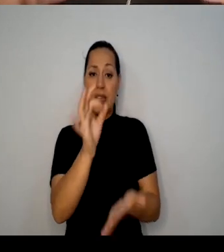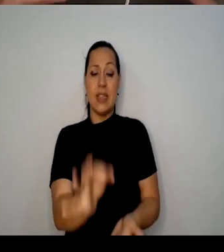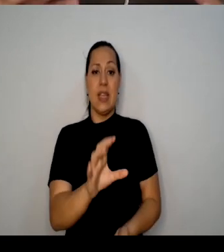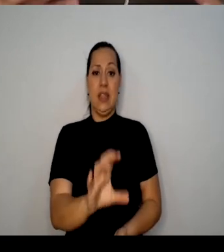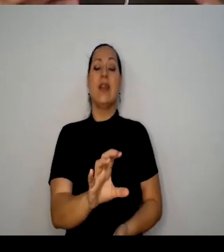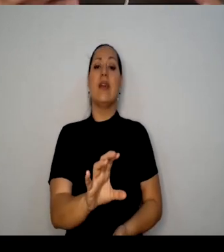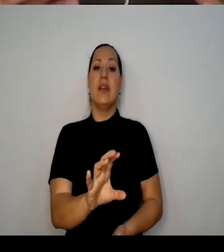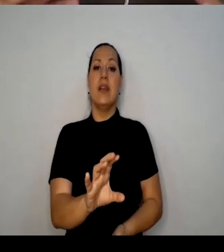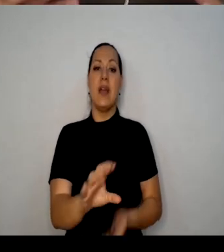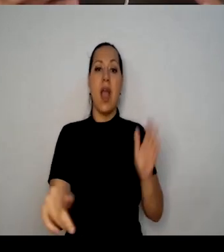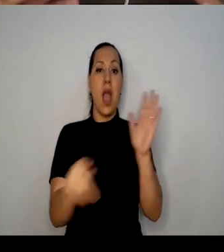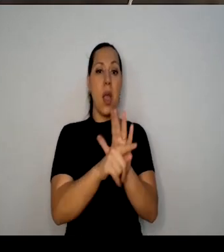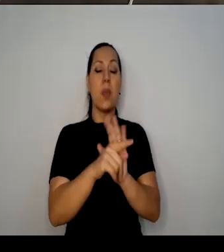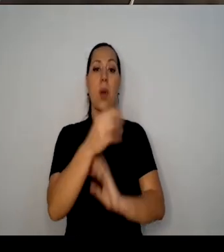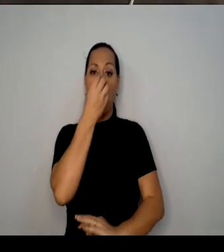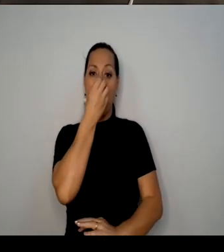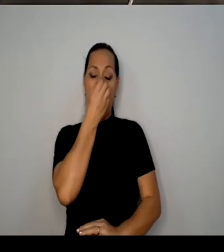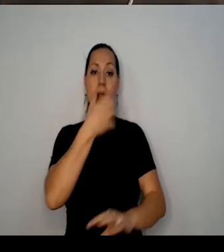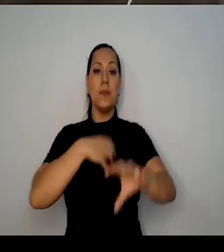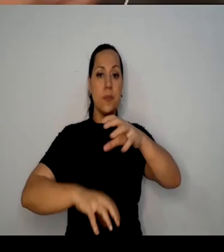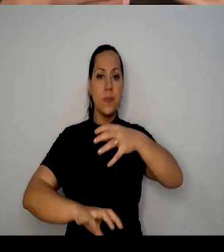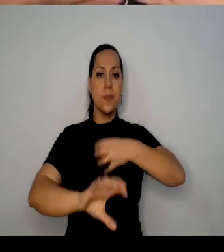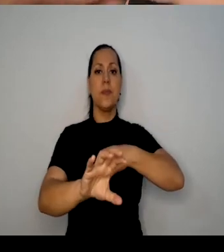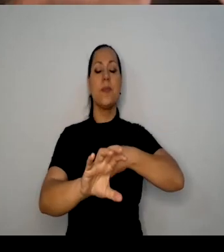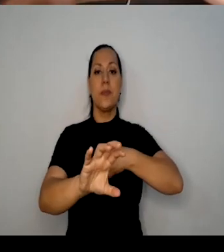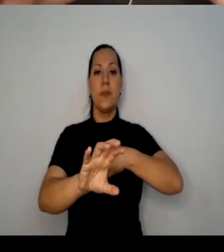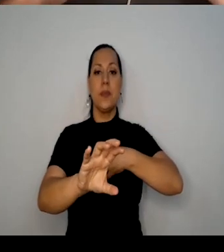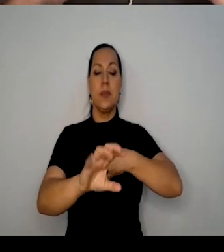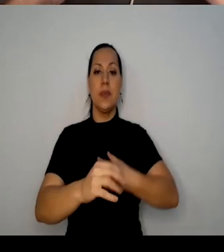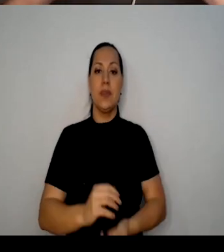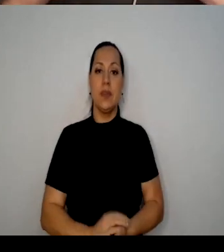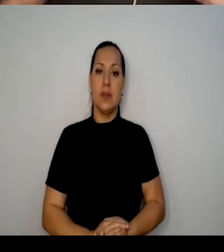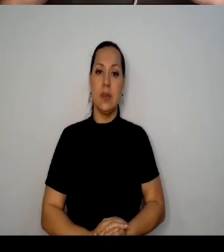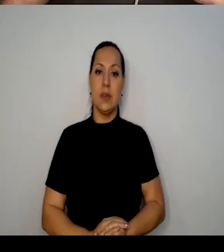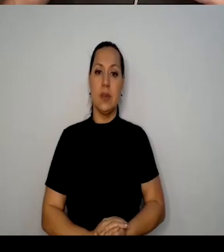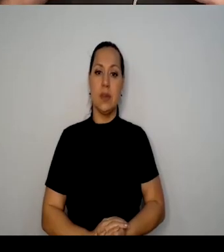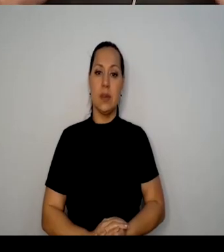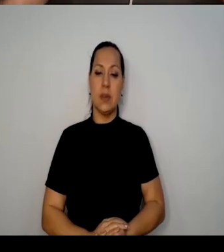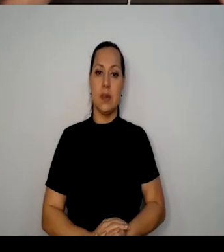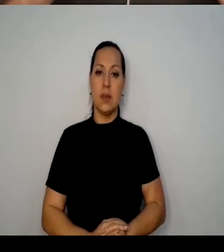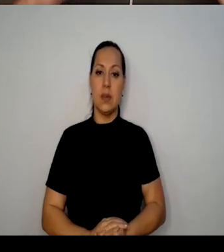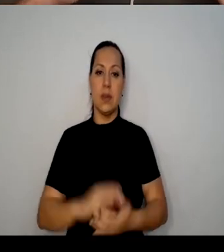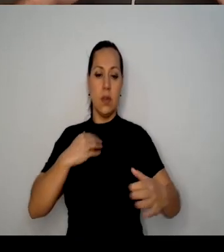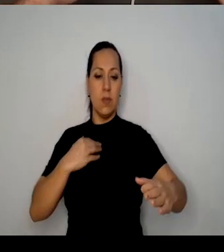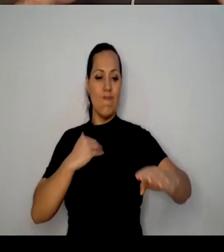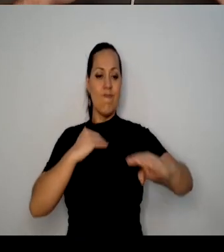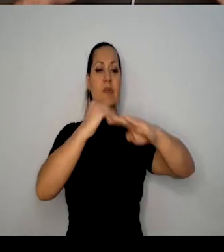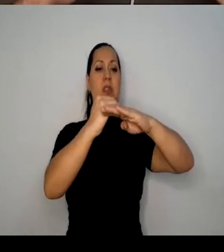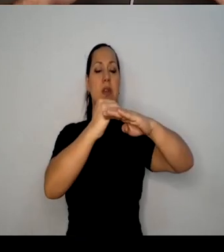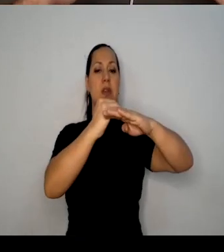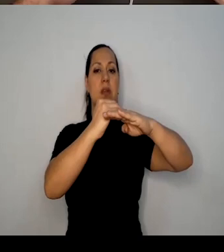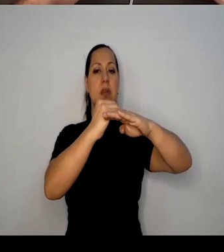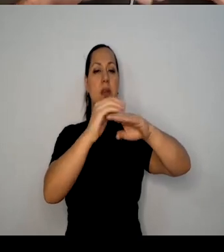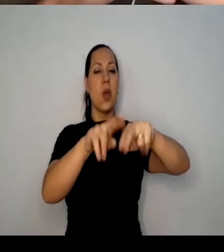parte do ofício do palhaço se pôr no lugar do outro, se pôr em lugar de igualdade, a igualdade pela vulnerabilidade.